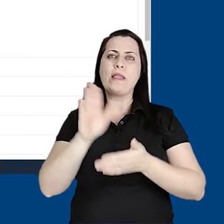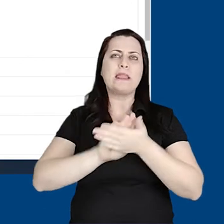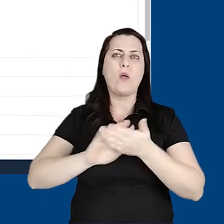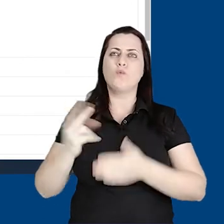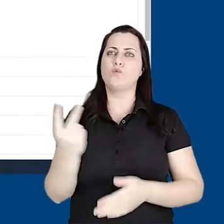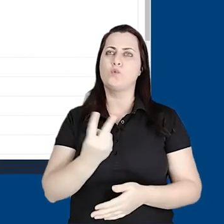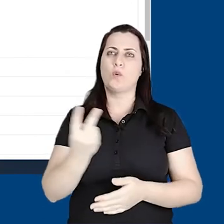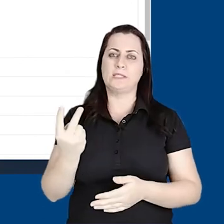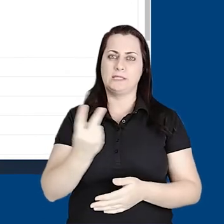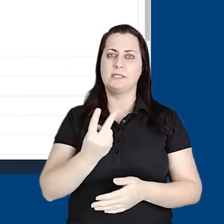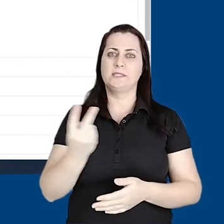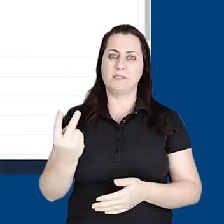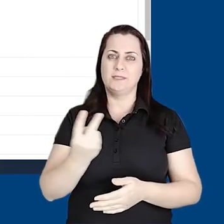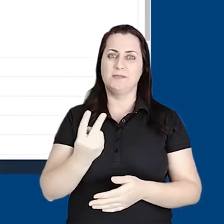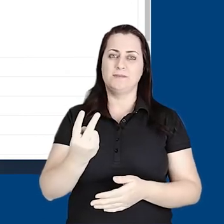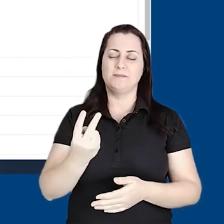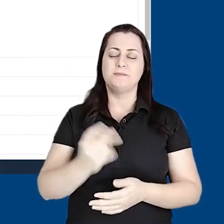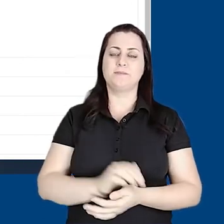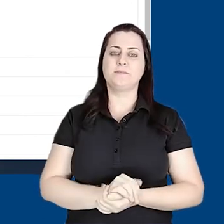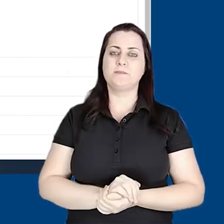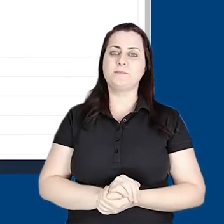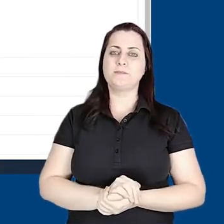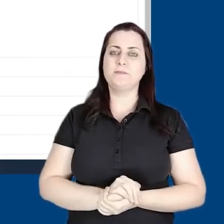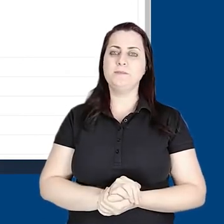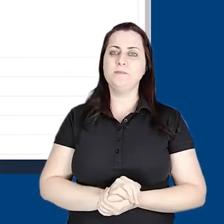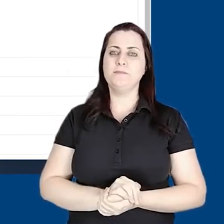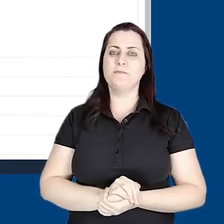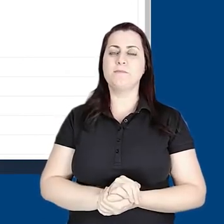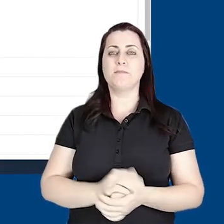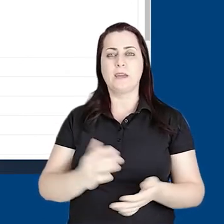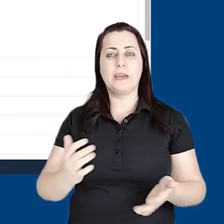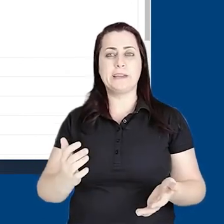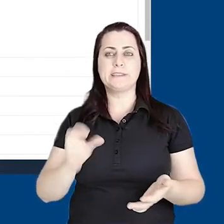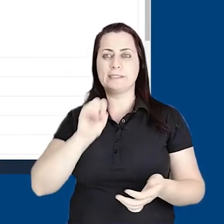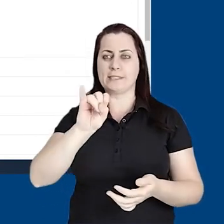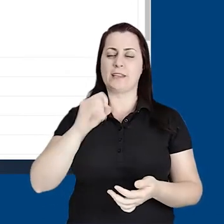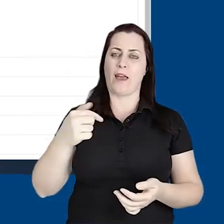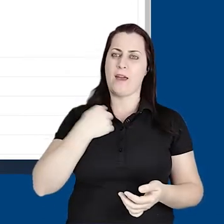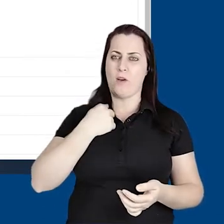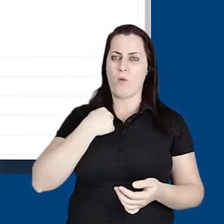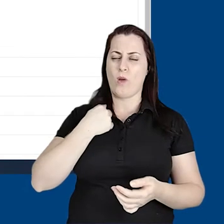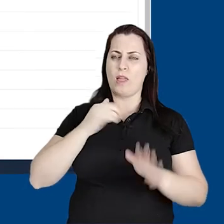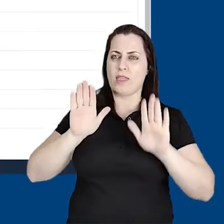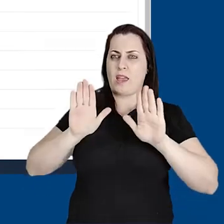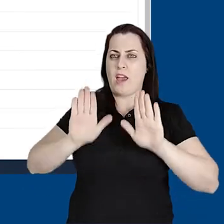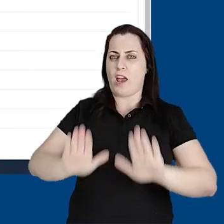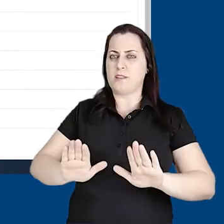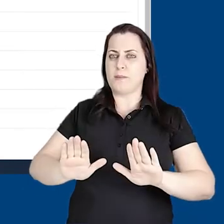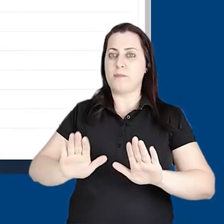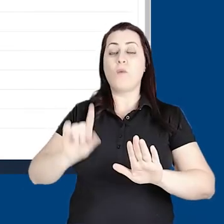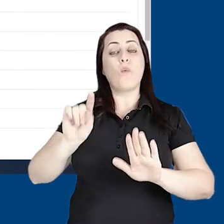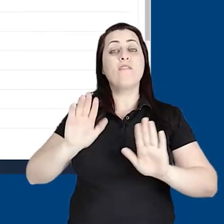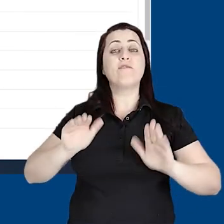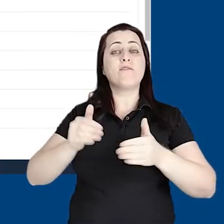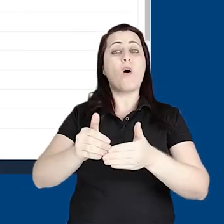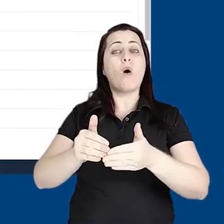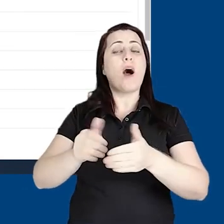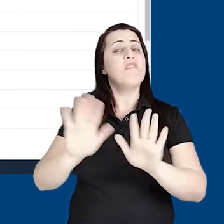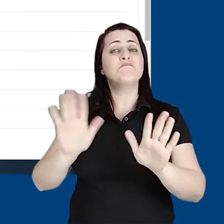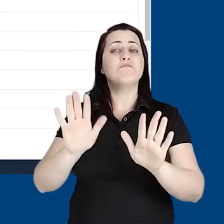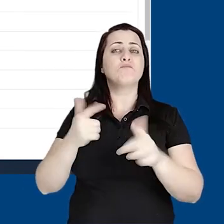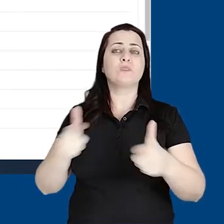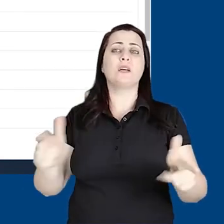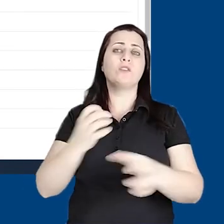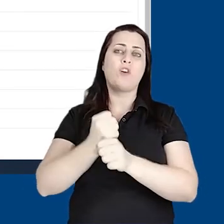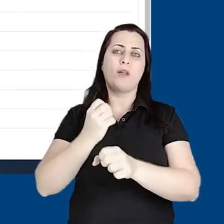dos dois, em uma das duas seções, nesse caso, se eu mantiver assim, este fórum não